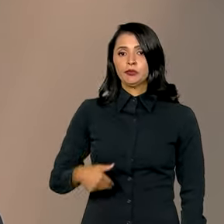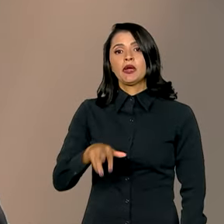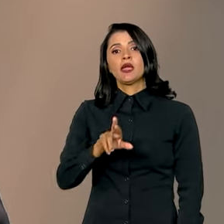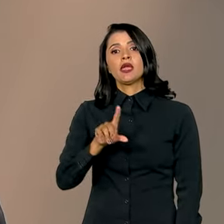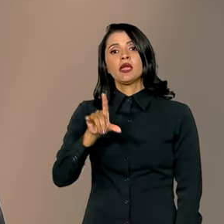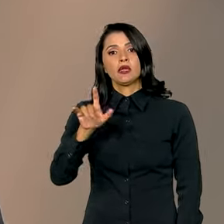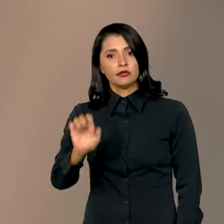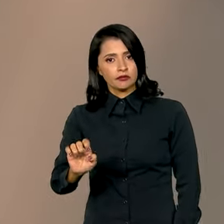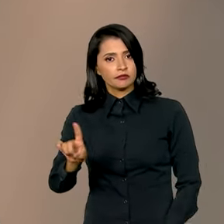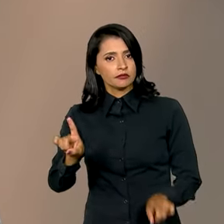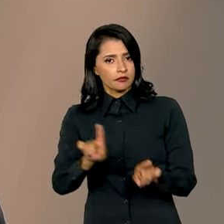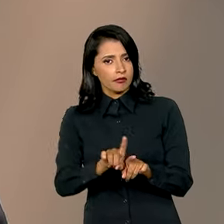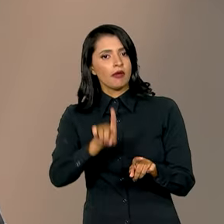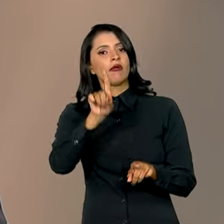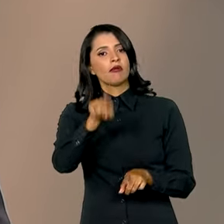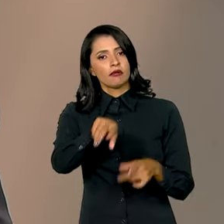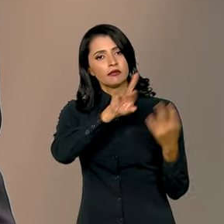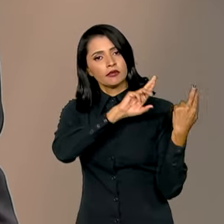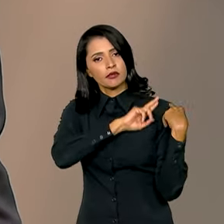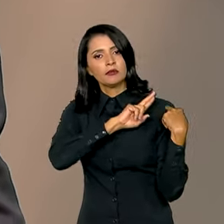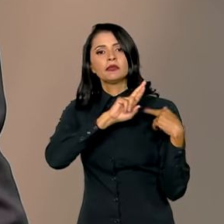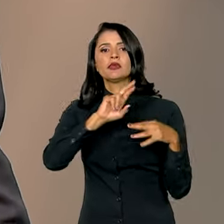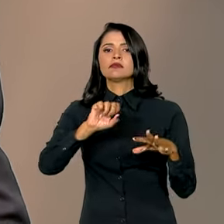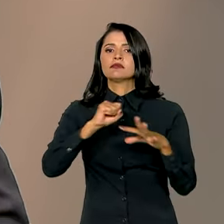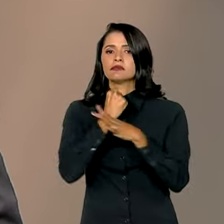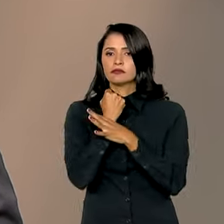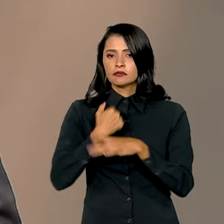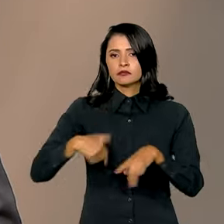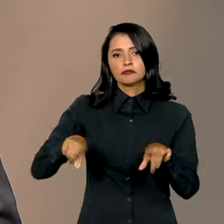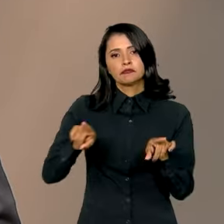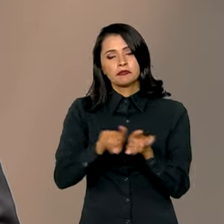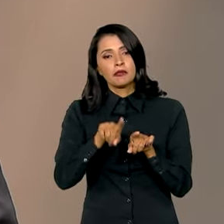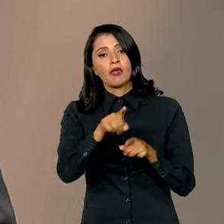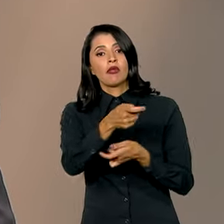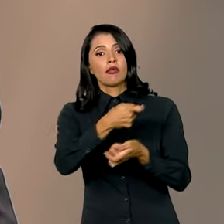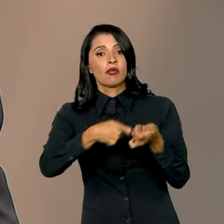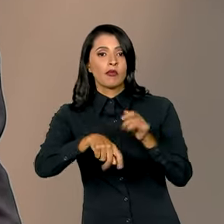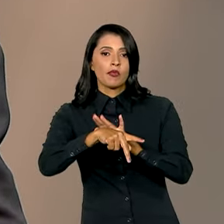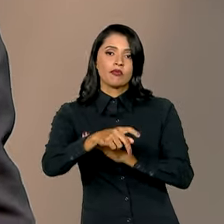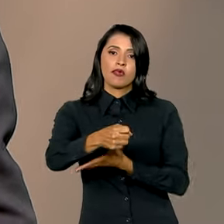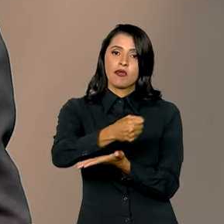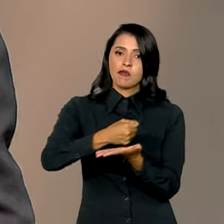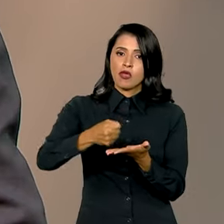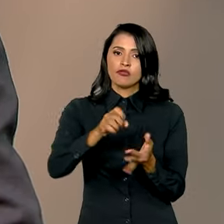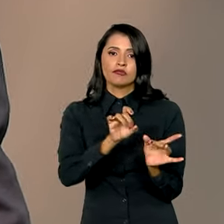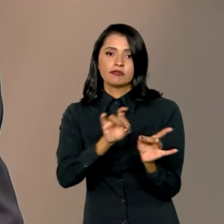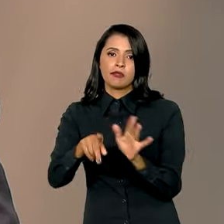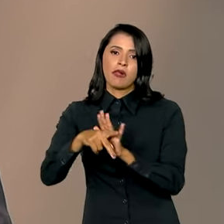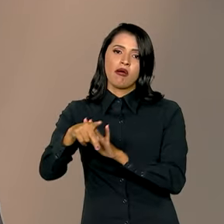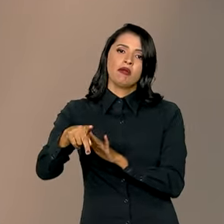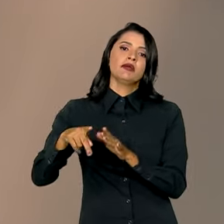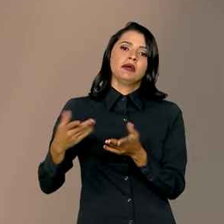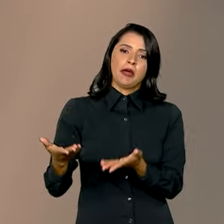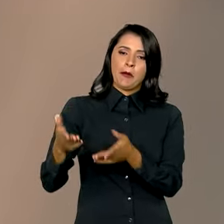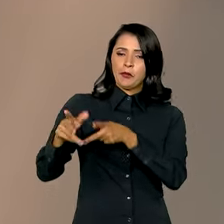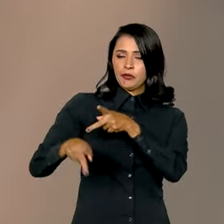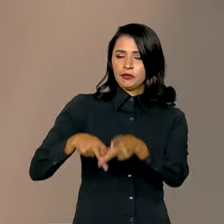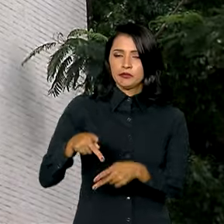essa comissão é ainda responsável pela segurança e pelo impacto econômico dos remédios ofertados à população.